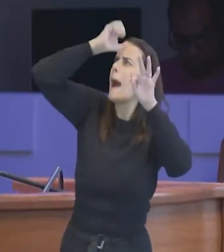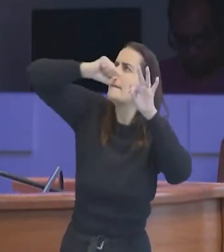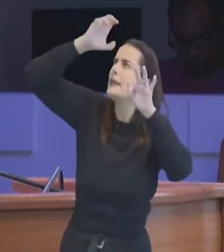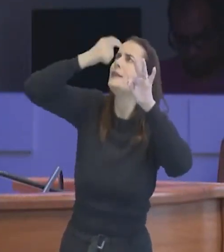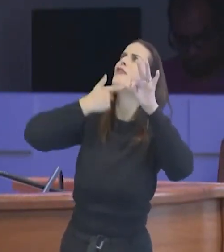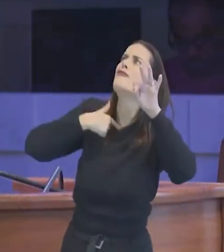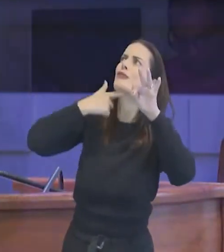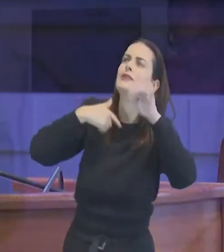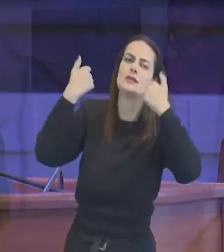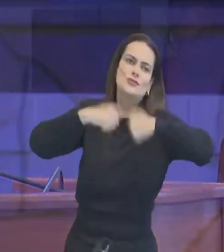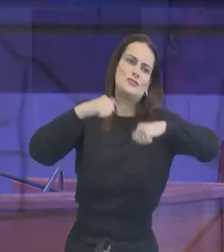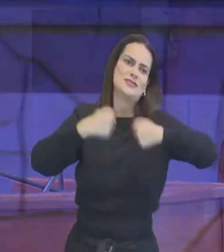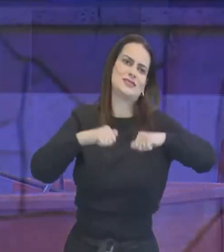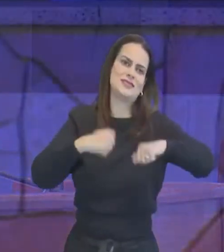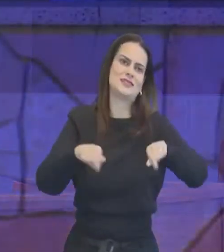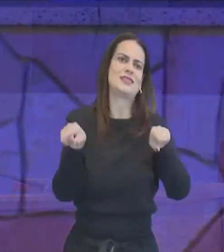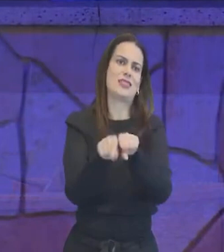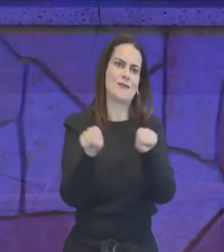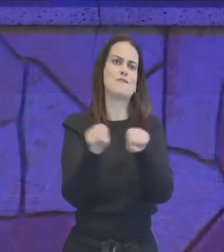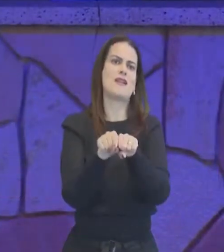aprender, também,